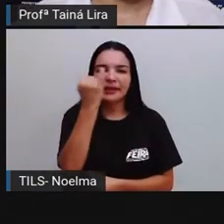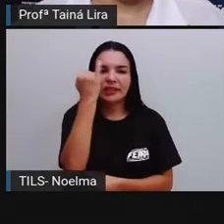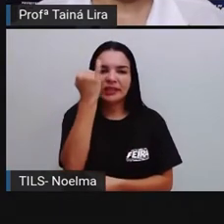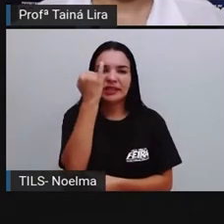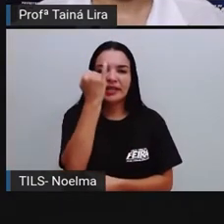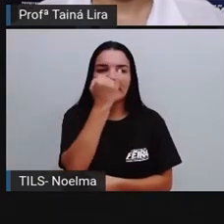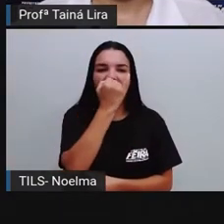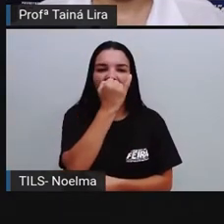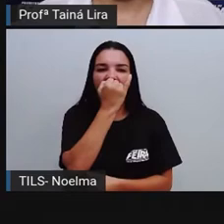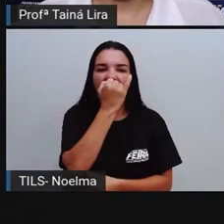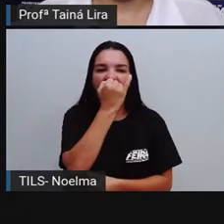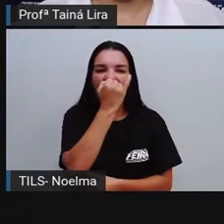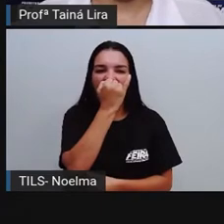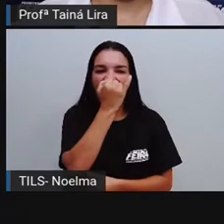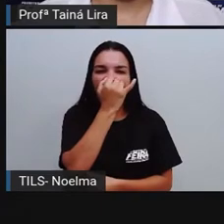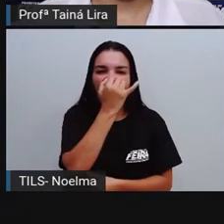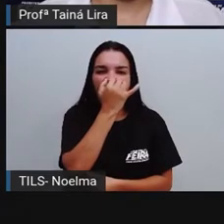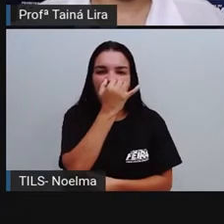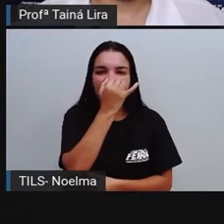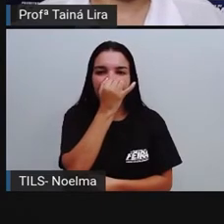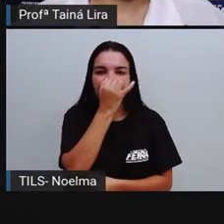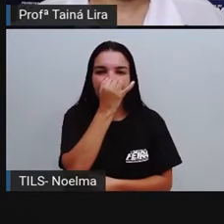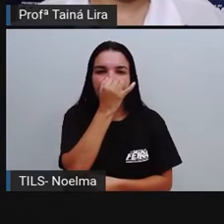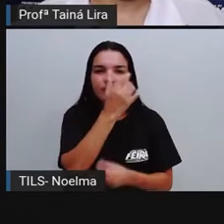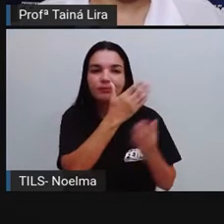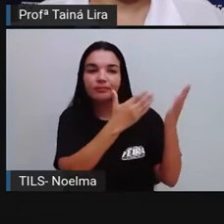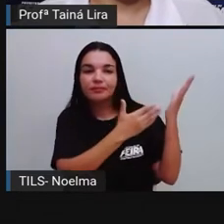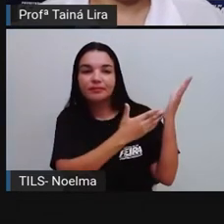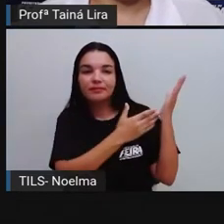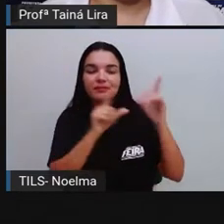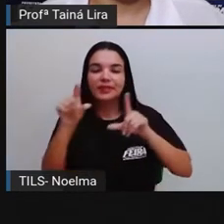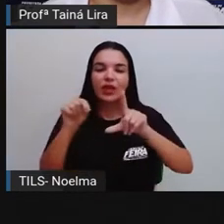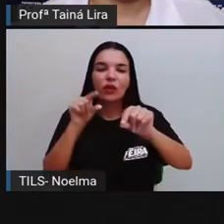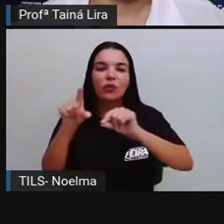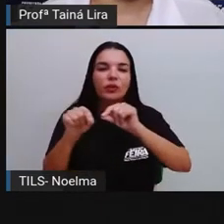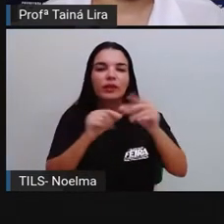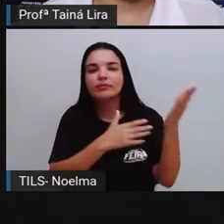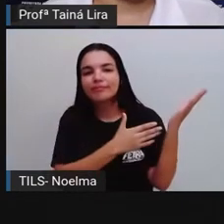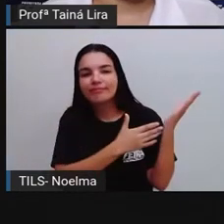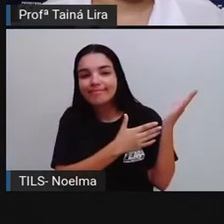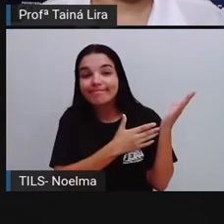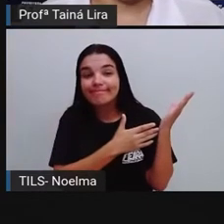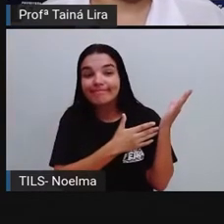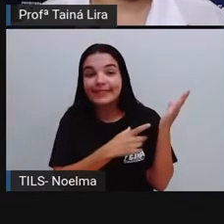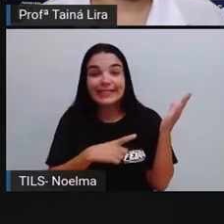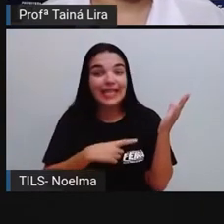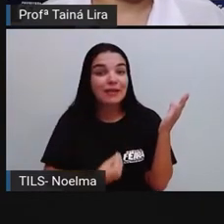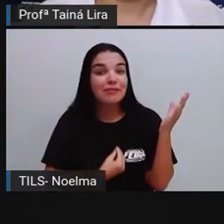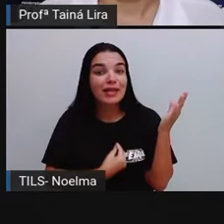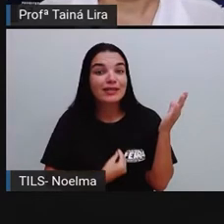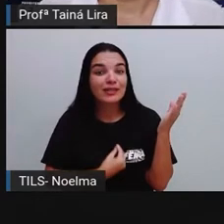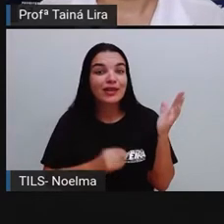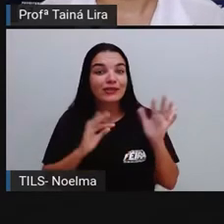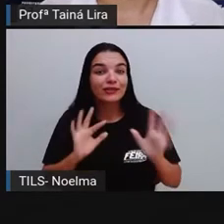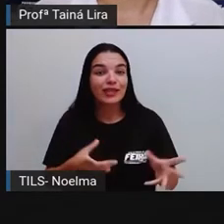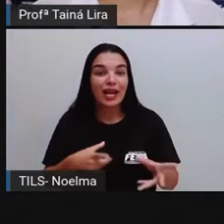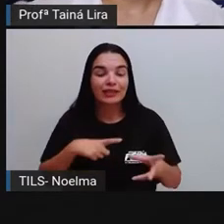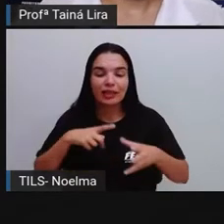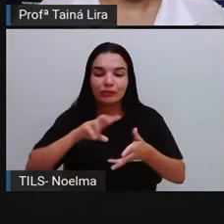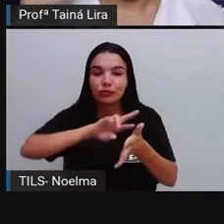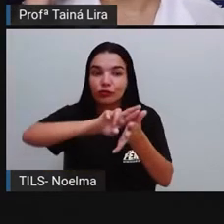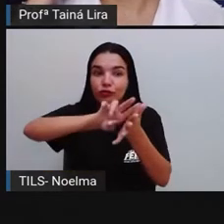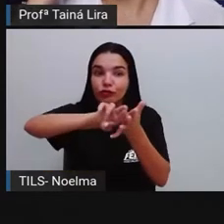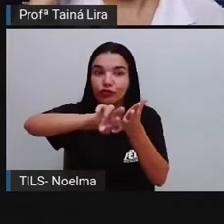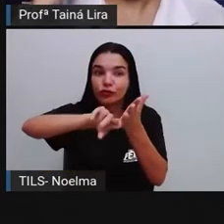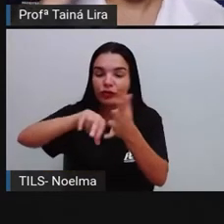E aí a gente já sabe que a coleta seletiva, ela está presente em diversos lugares, tá? Na